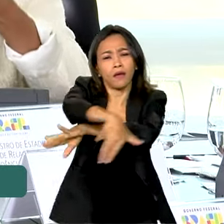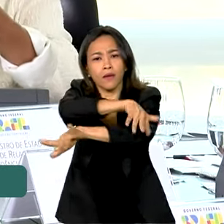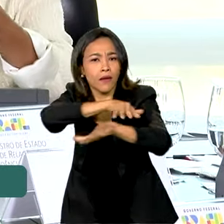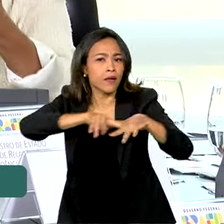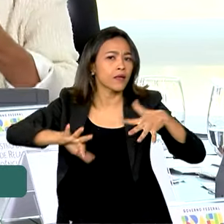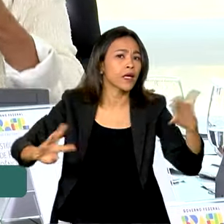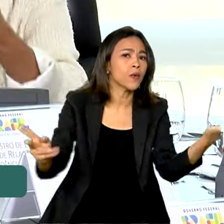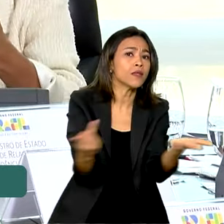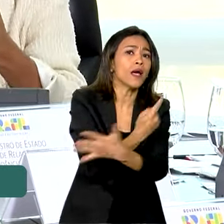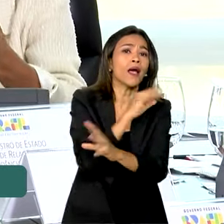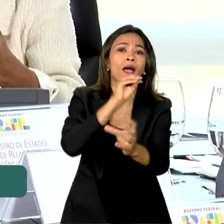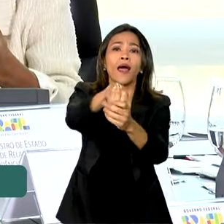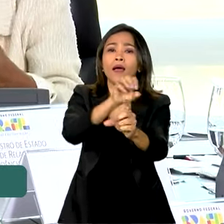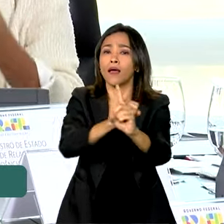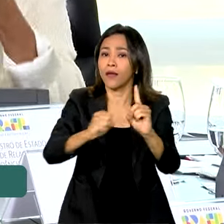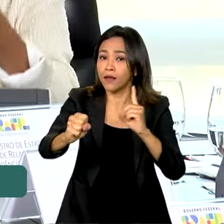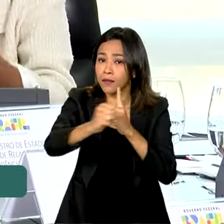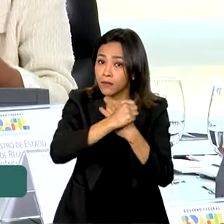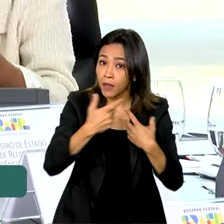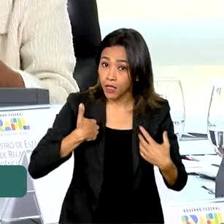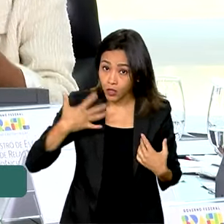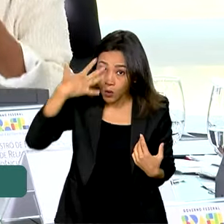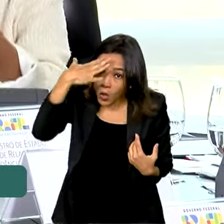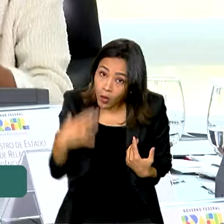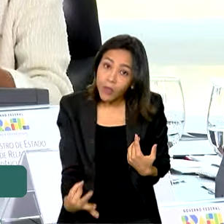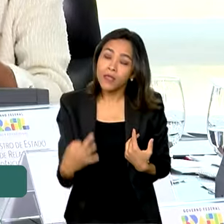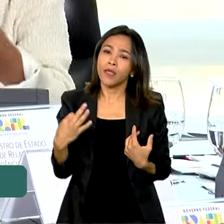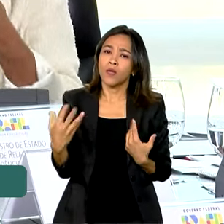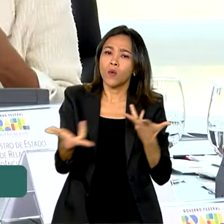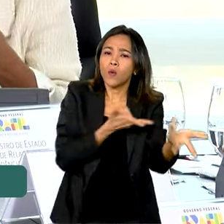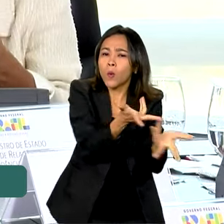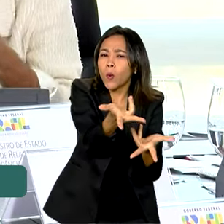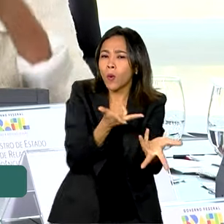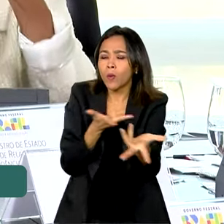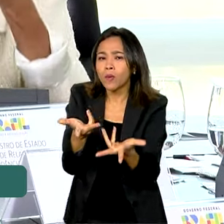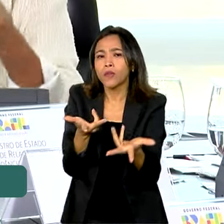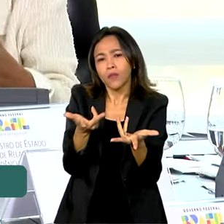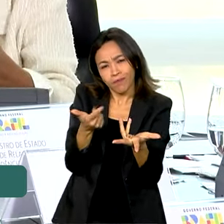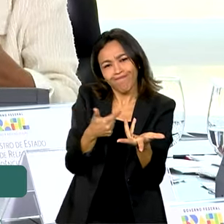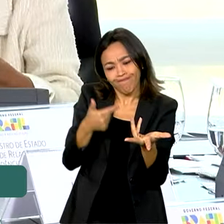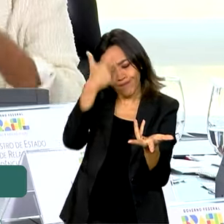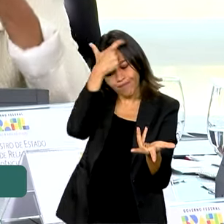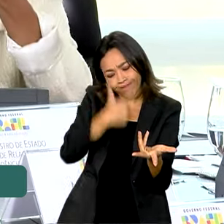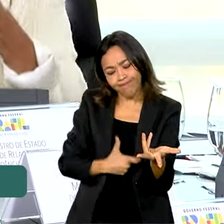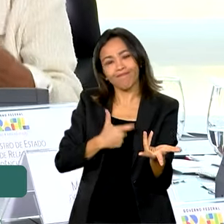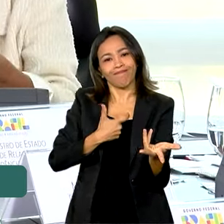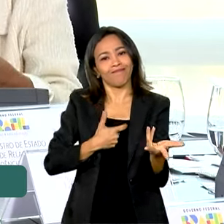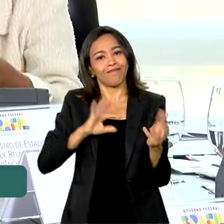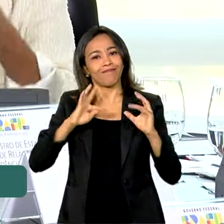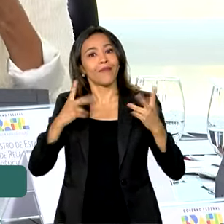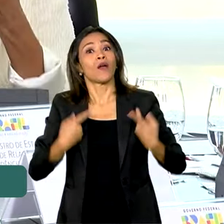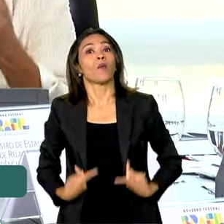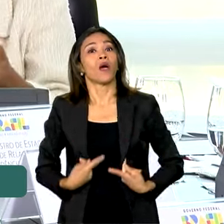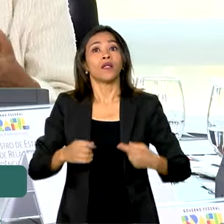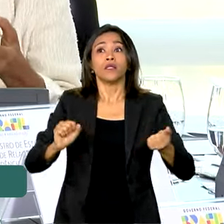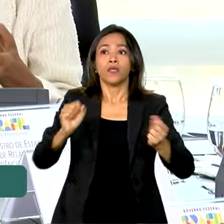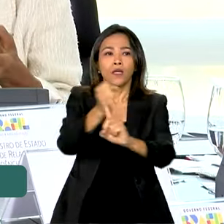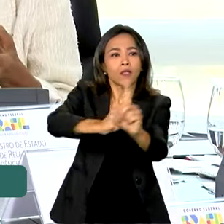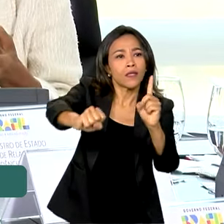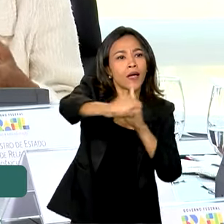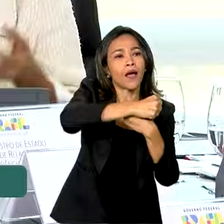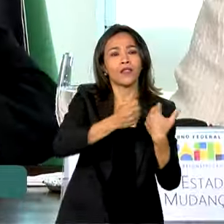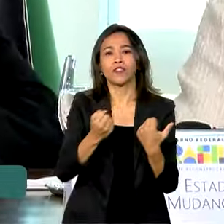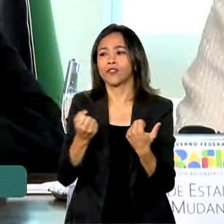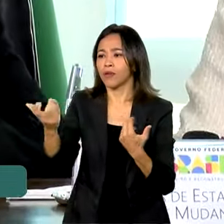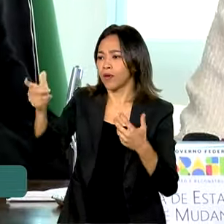que a gente pode buscar o entendimento e uma relação melhor do homem, consigo mesmo, com a natureza e com as outras